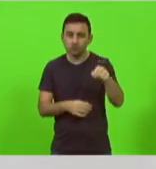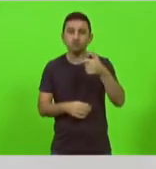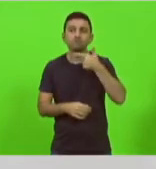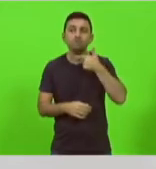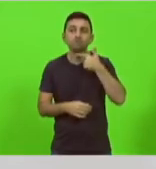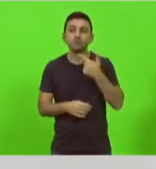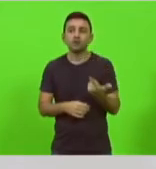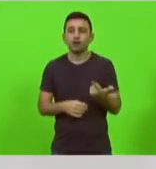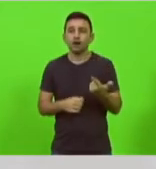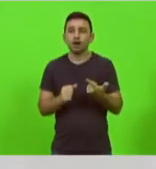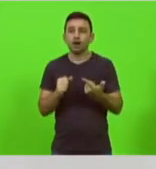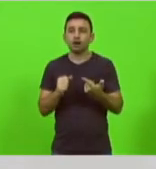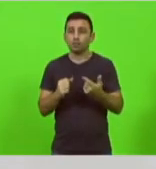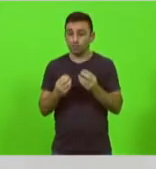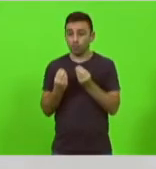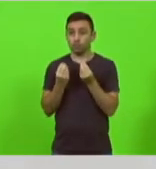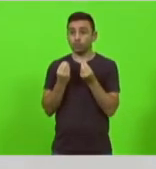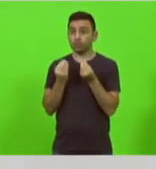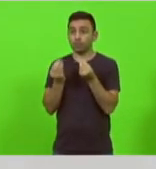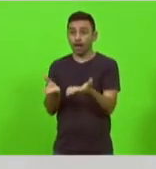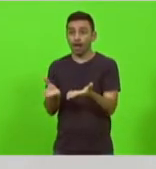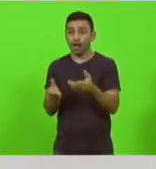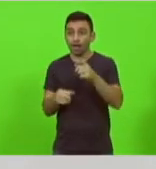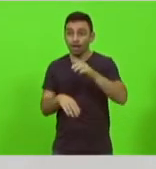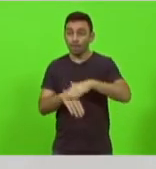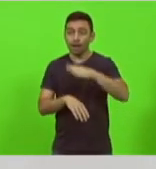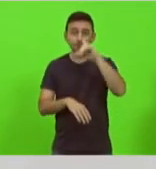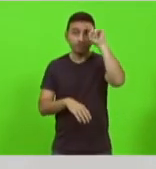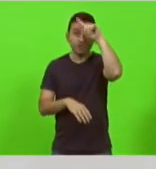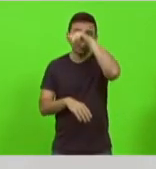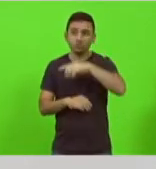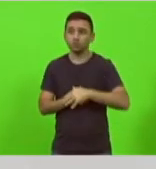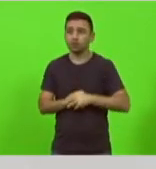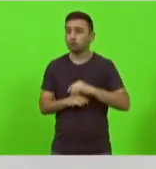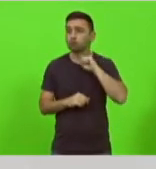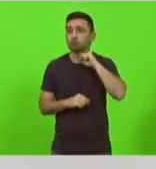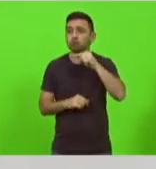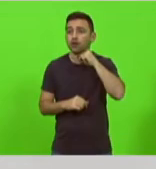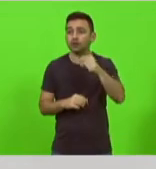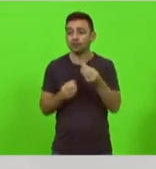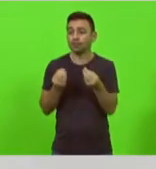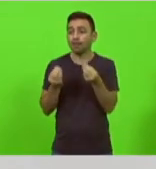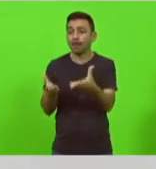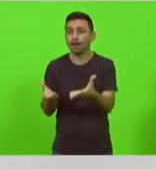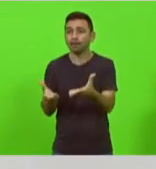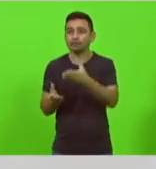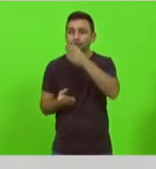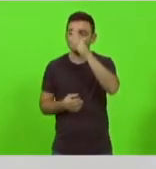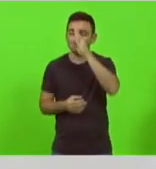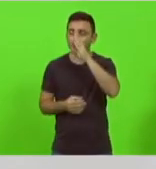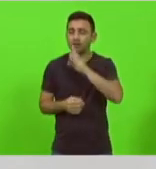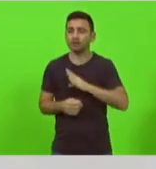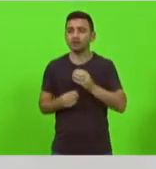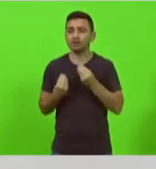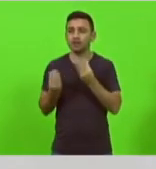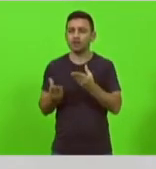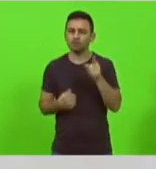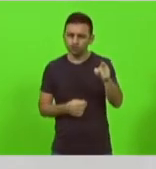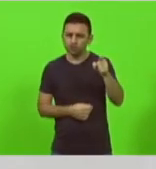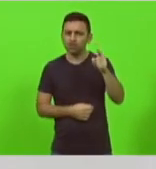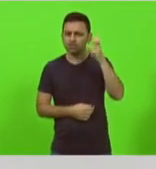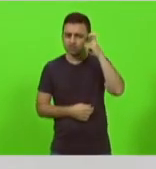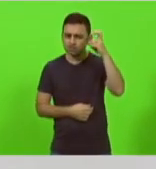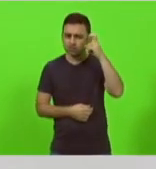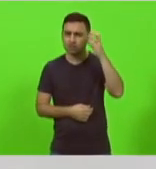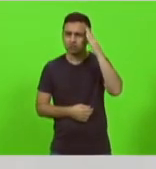a burocracia para doar é tão complicada que não dá ela também não consegue doar então as suas palavras foram sábias e mostram